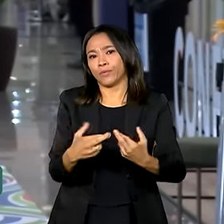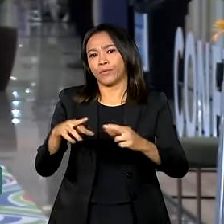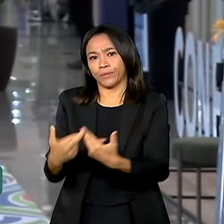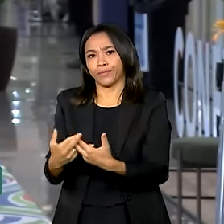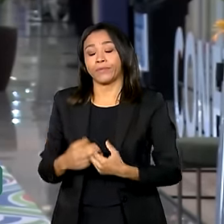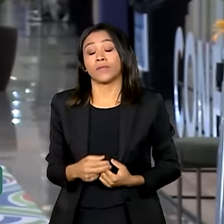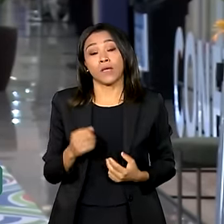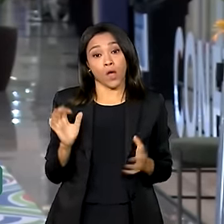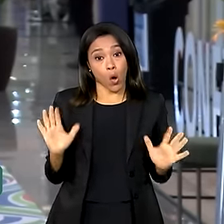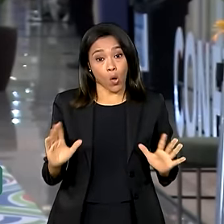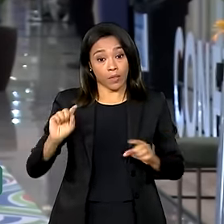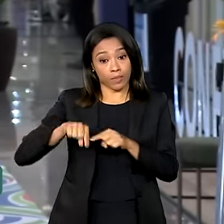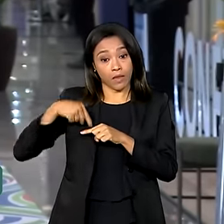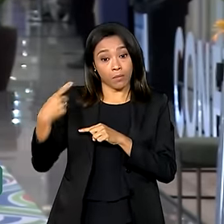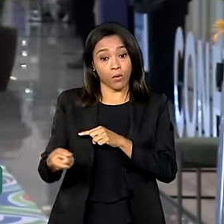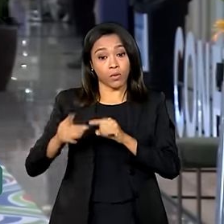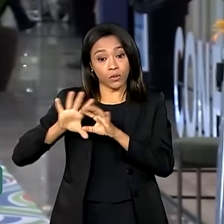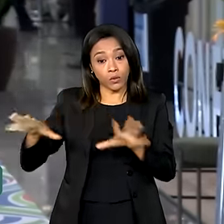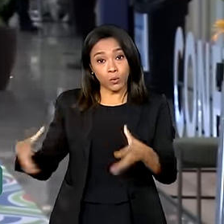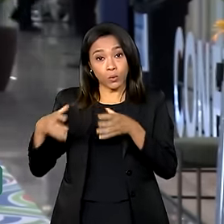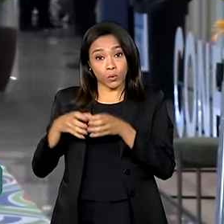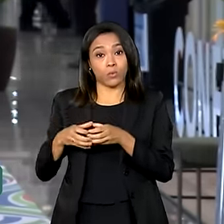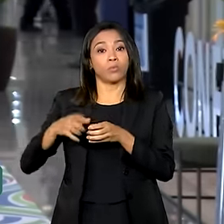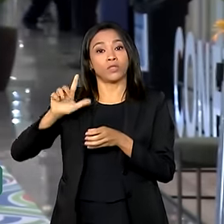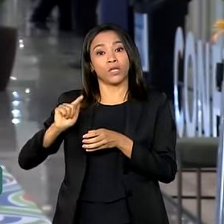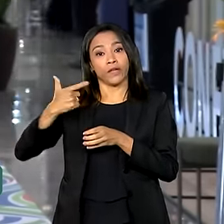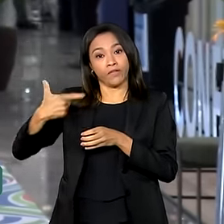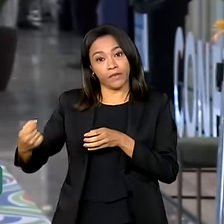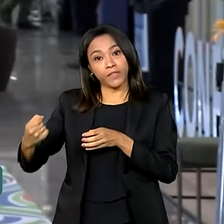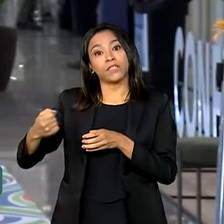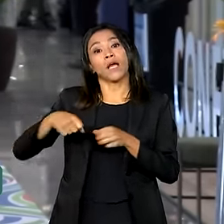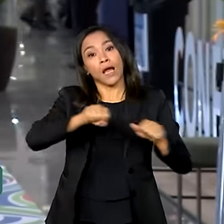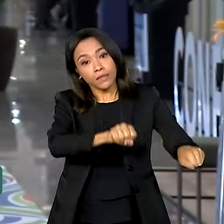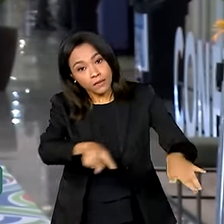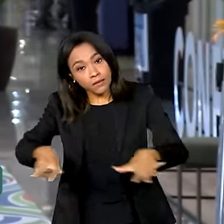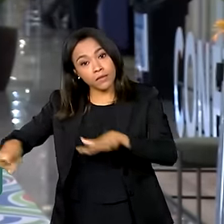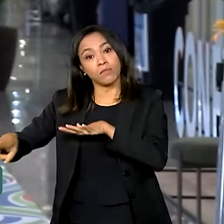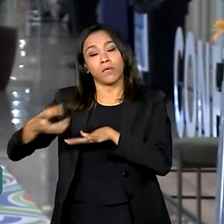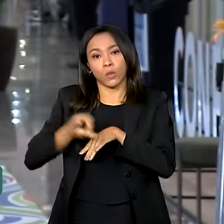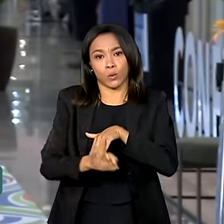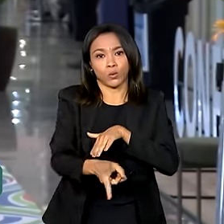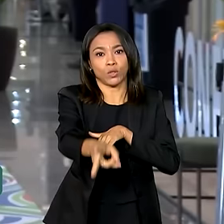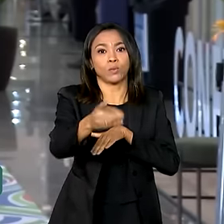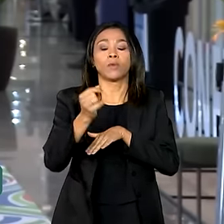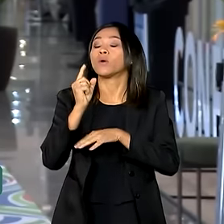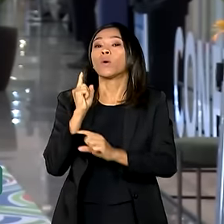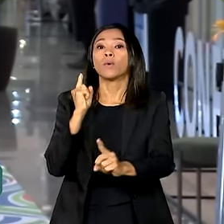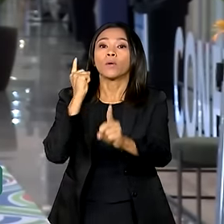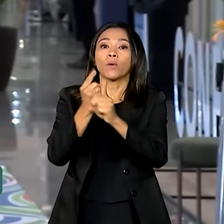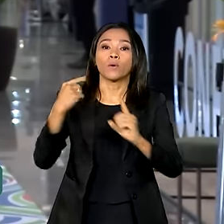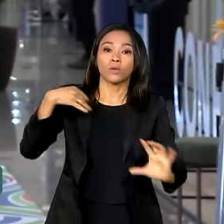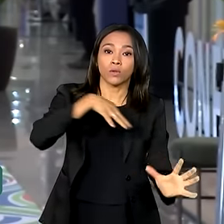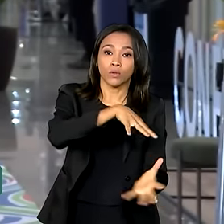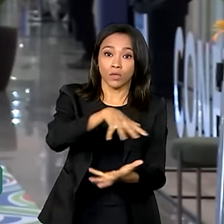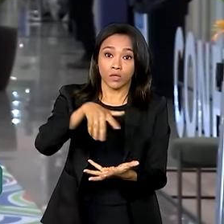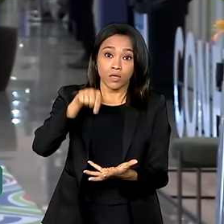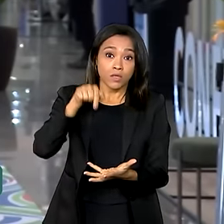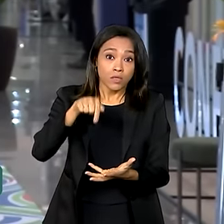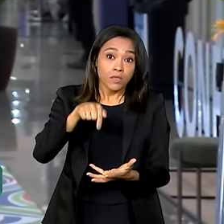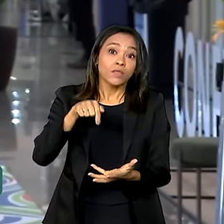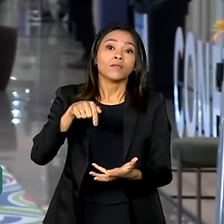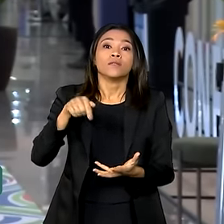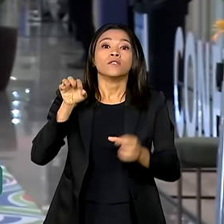G20, a semana continua por aqui com o Encontro Global da Educação, que é um evento